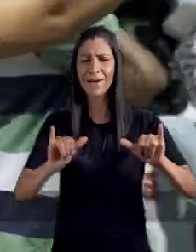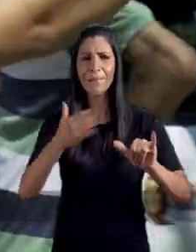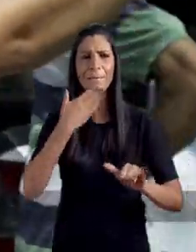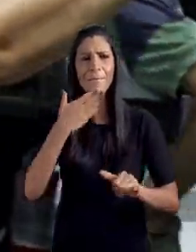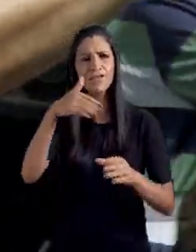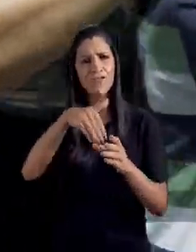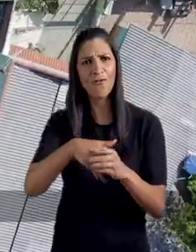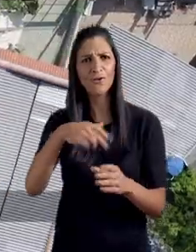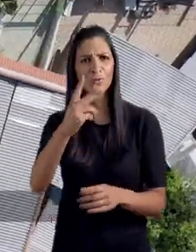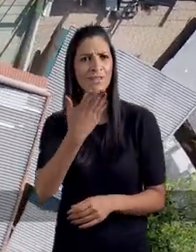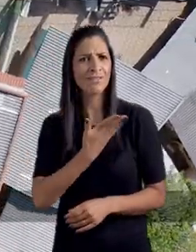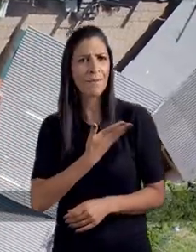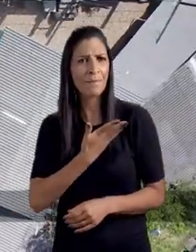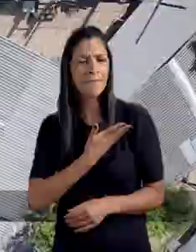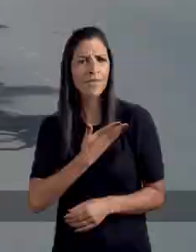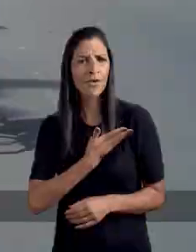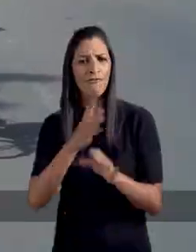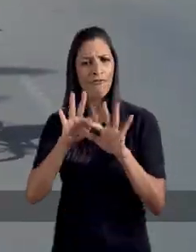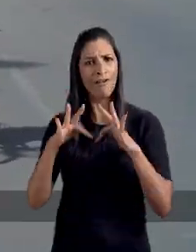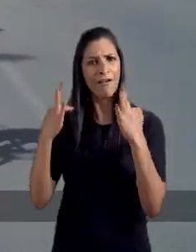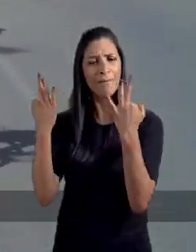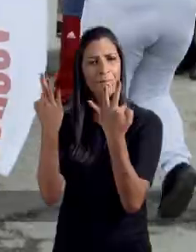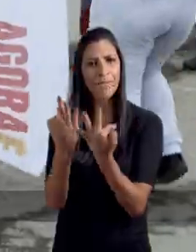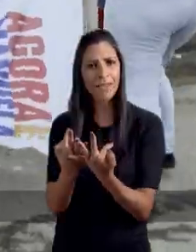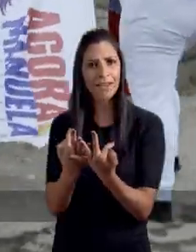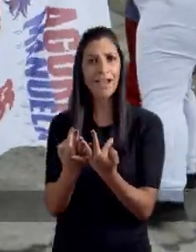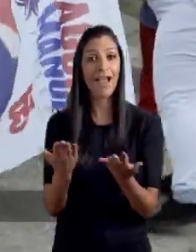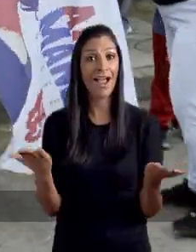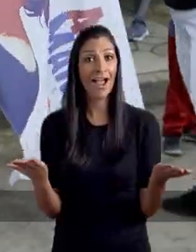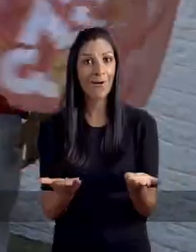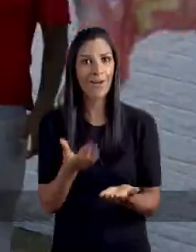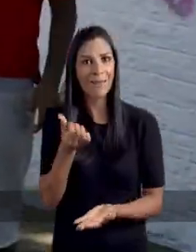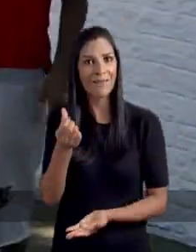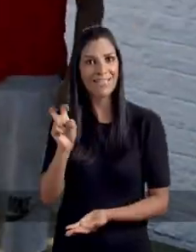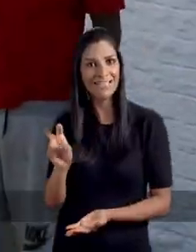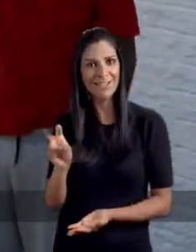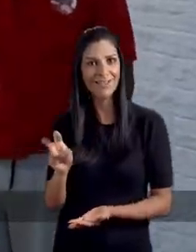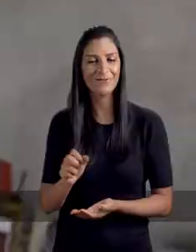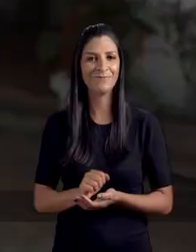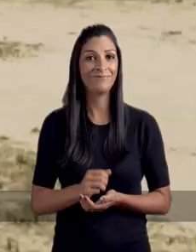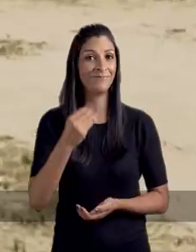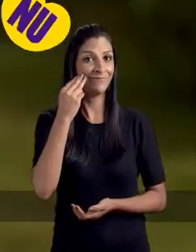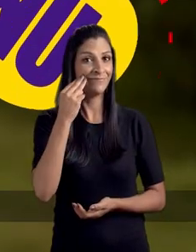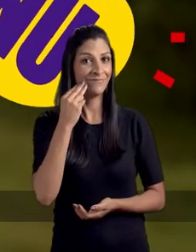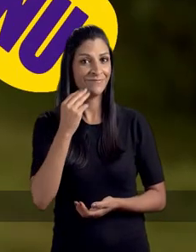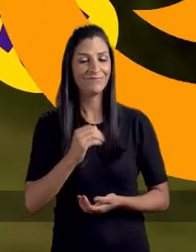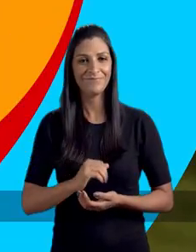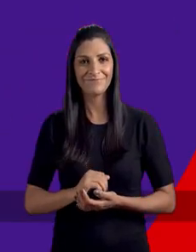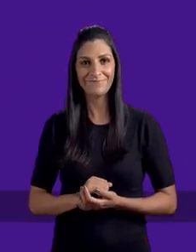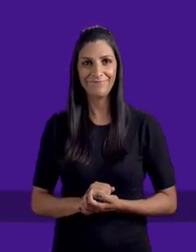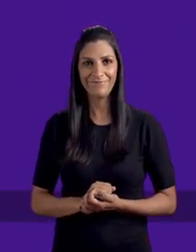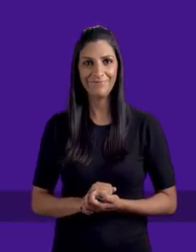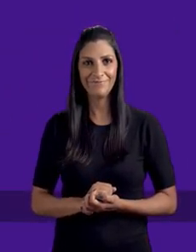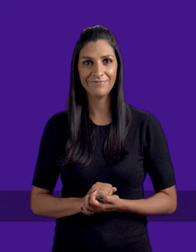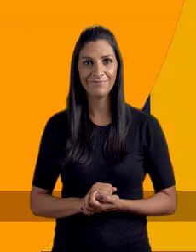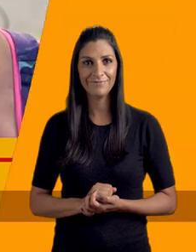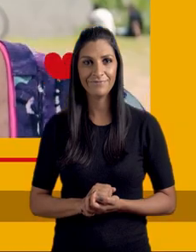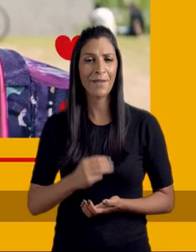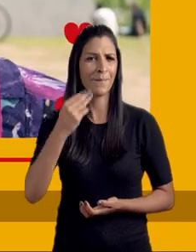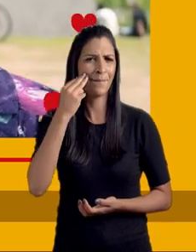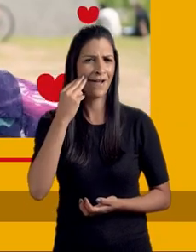campanha, pede voto às tuas amigas e amigos, aos teus familiares. Agora é meia sim. Manu!